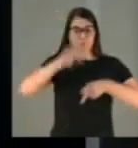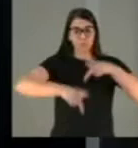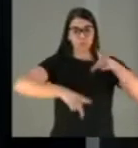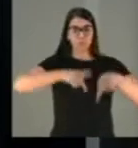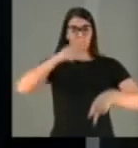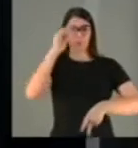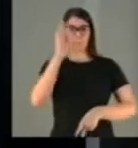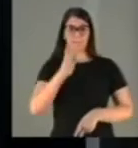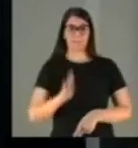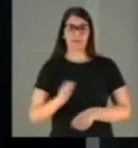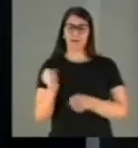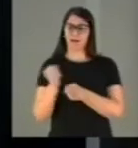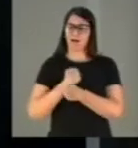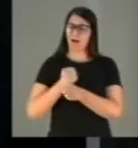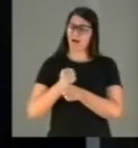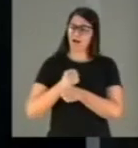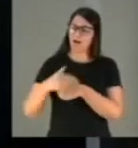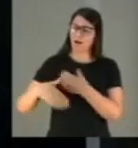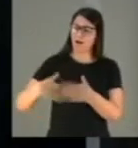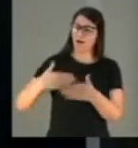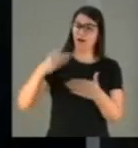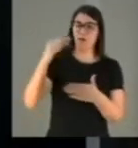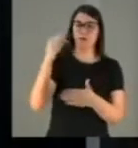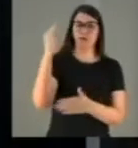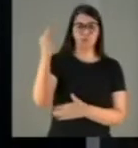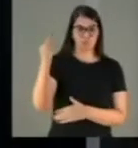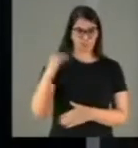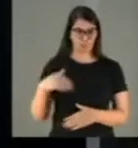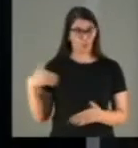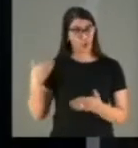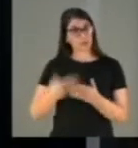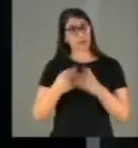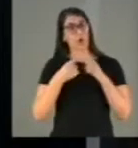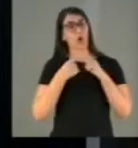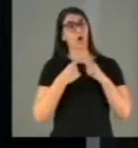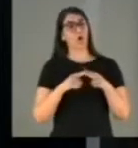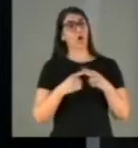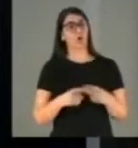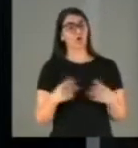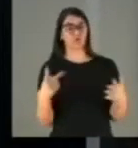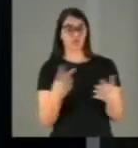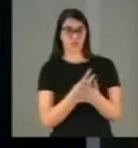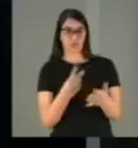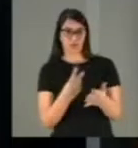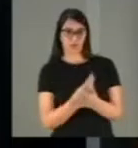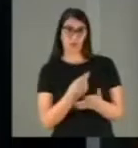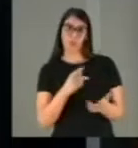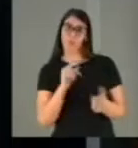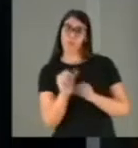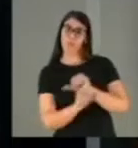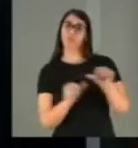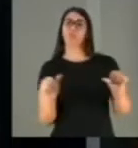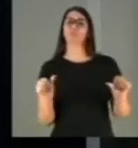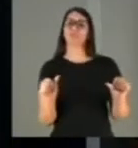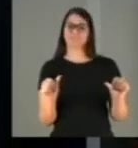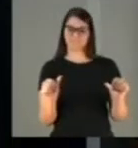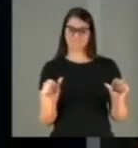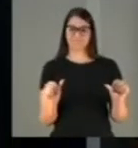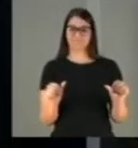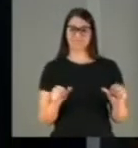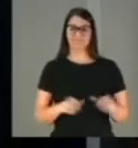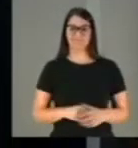décadas futuras. Ou até que se corrija o erro ou se reverta o dano. Se